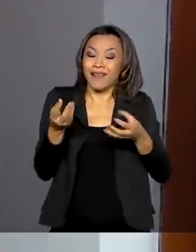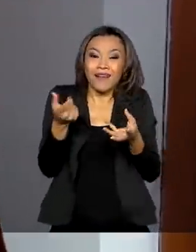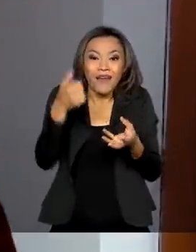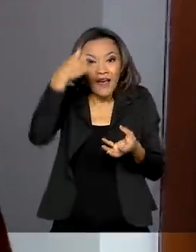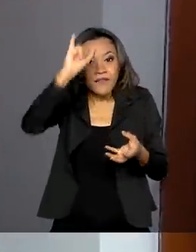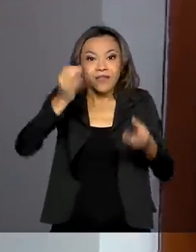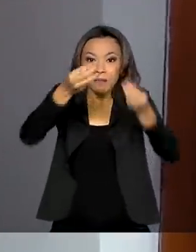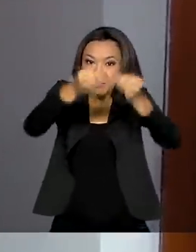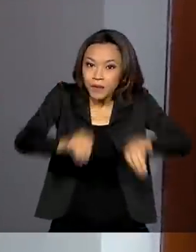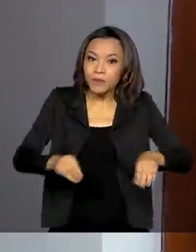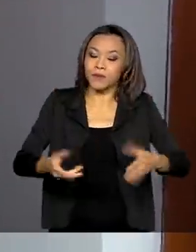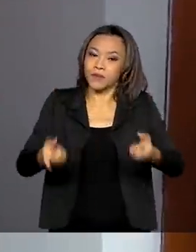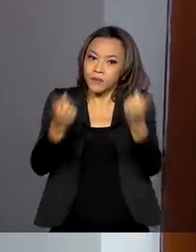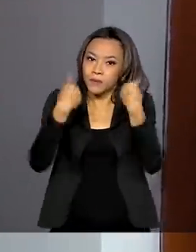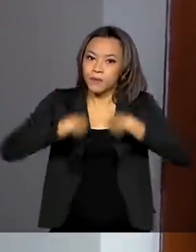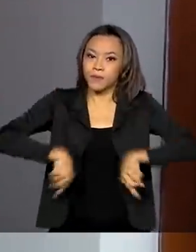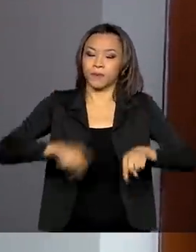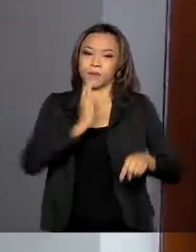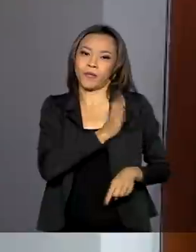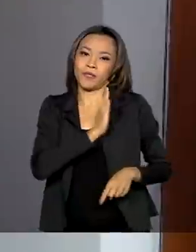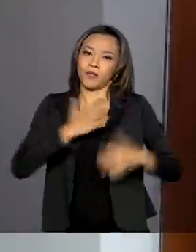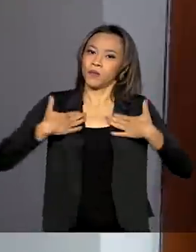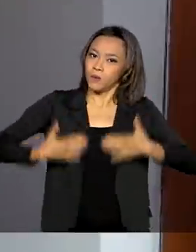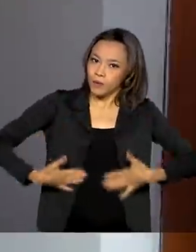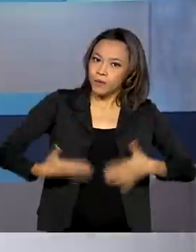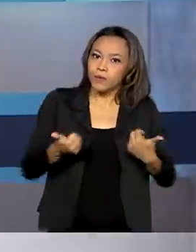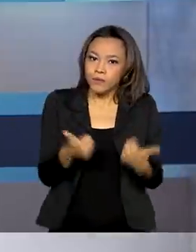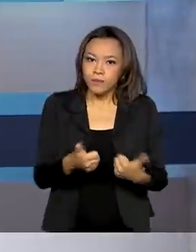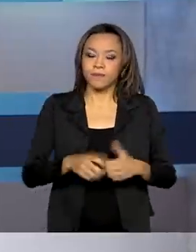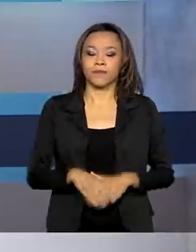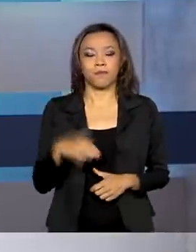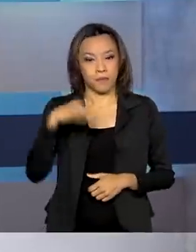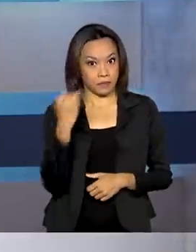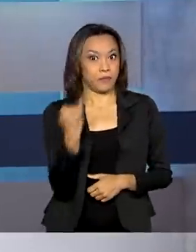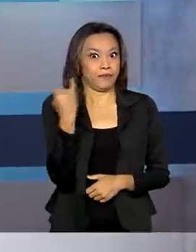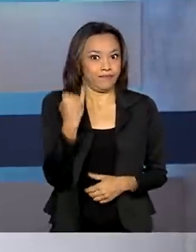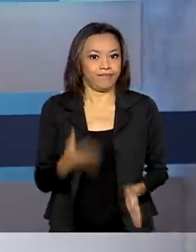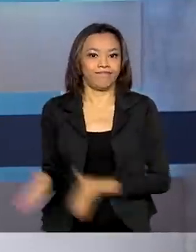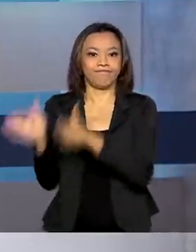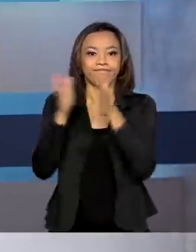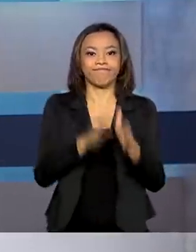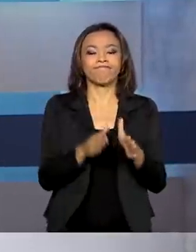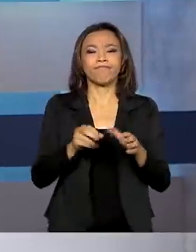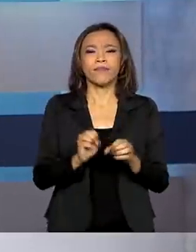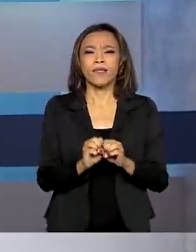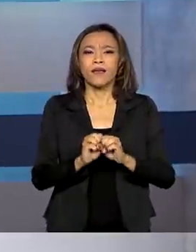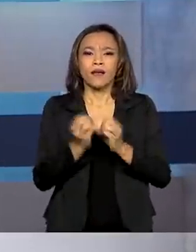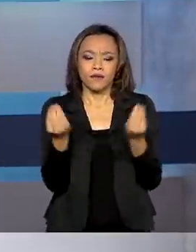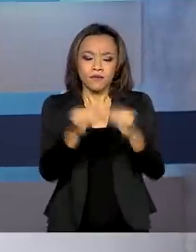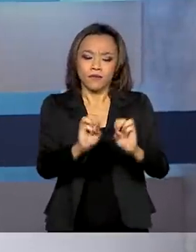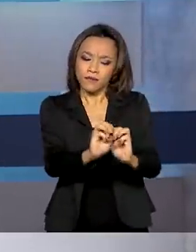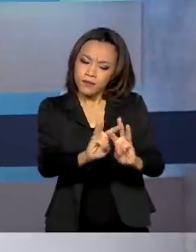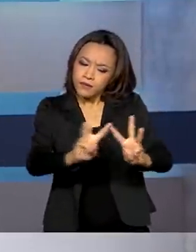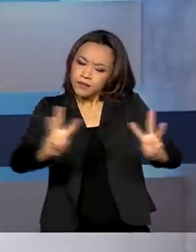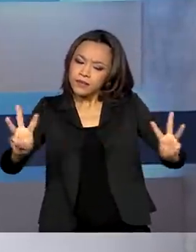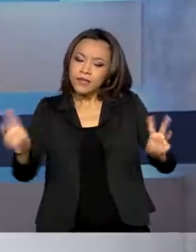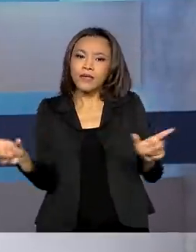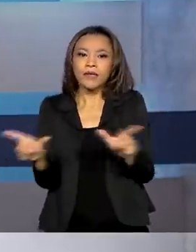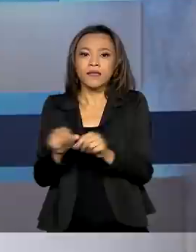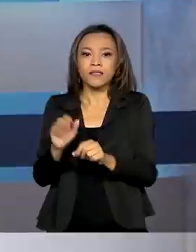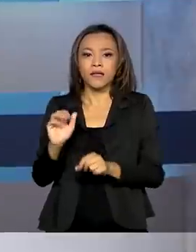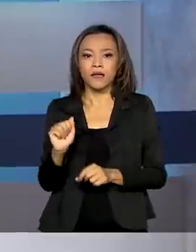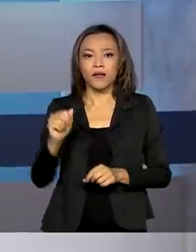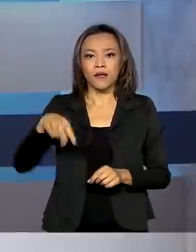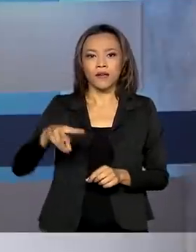nosso rim, no nosso fígado, no nosso coração, que é o mais importante. No site da Anvisa, é possível acessar detalhes sobre as